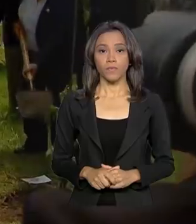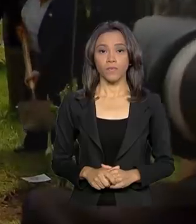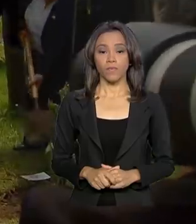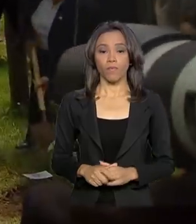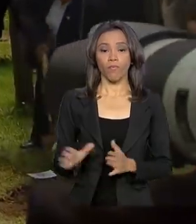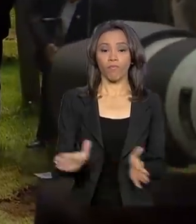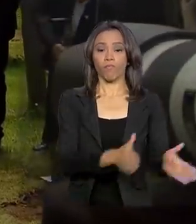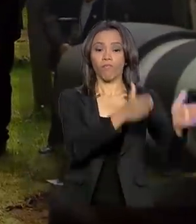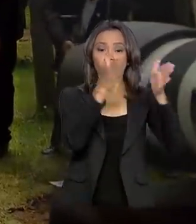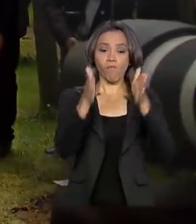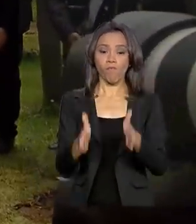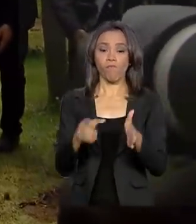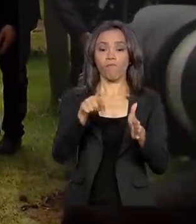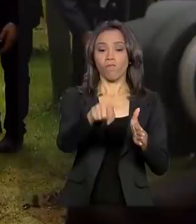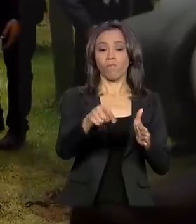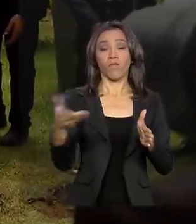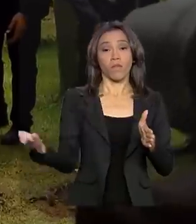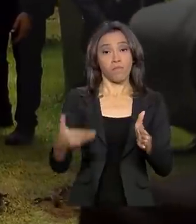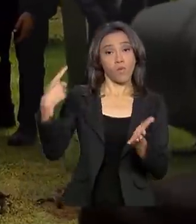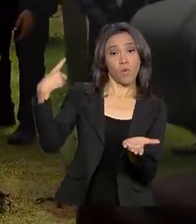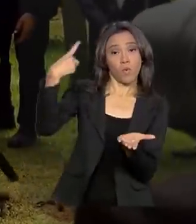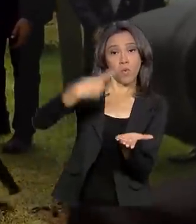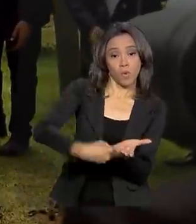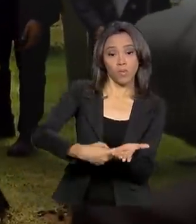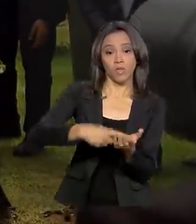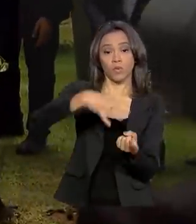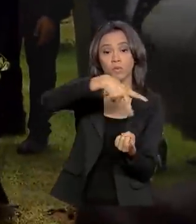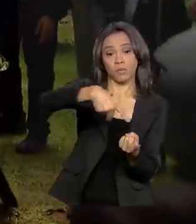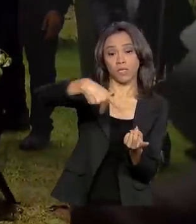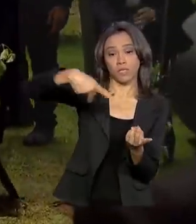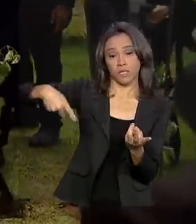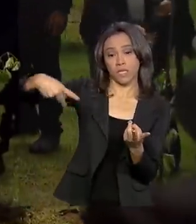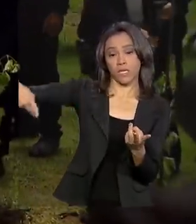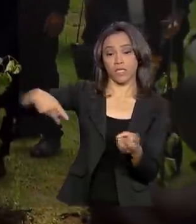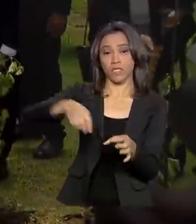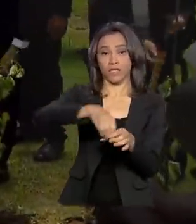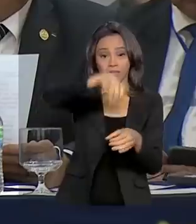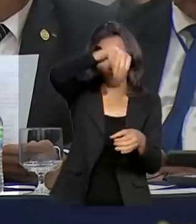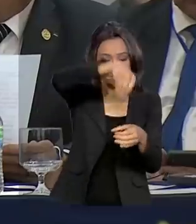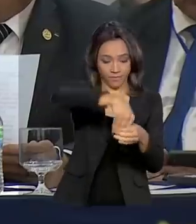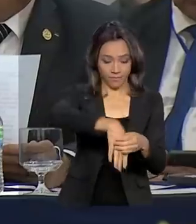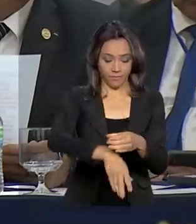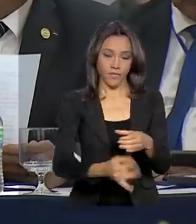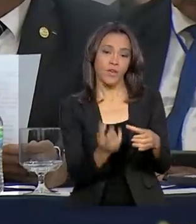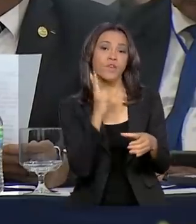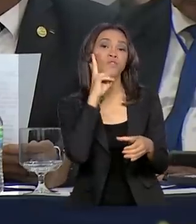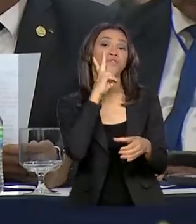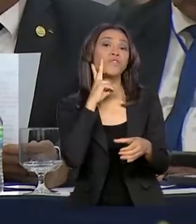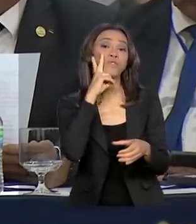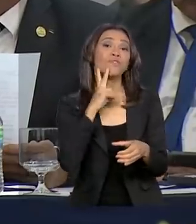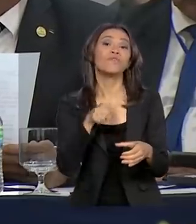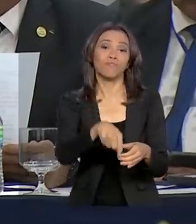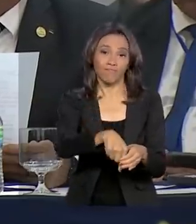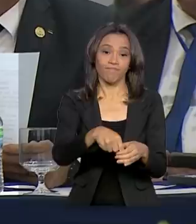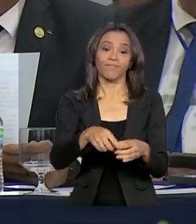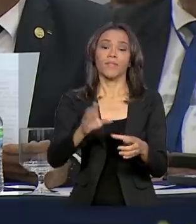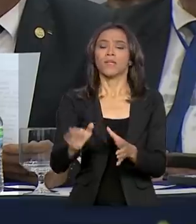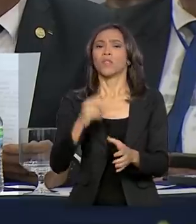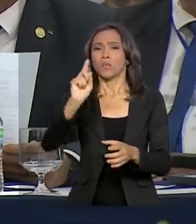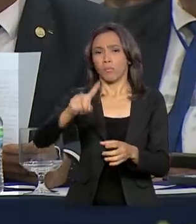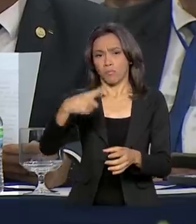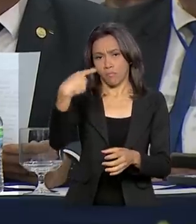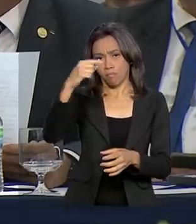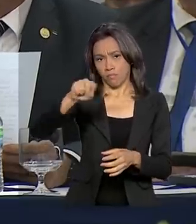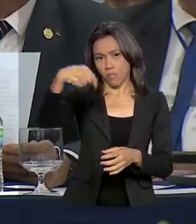E para marcar esta edição do Mercosul, os presidentes plantaram mudas de vinhas. No próximo semestre, o bloco será